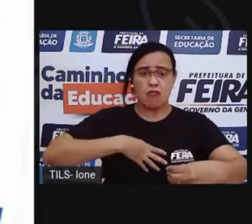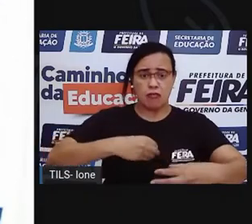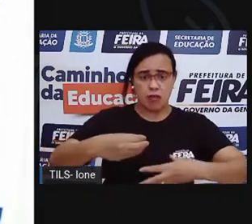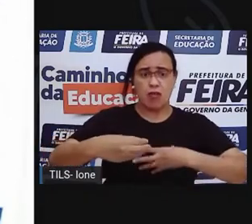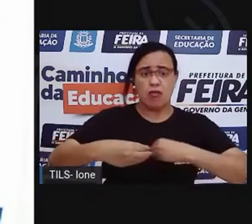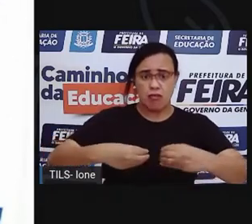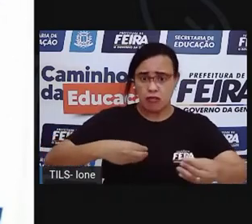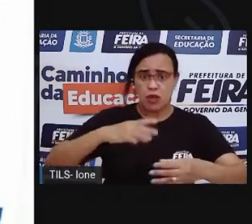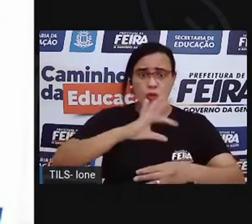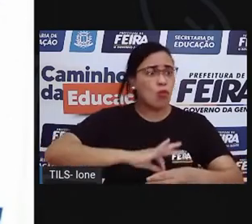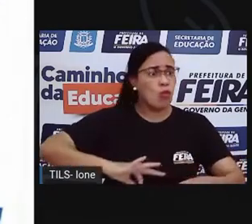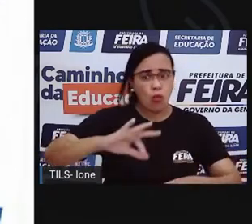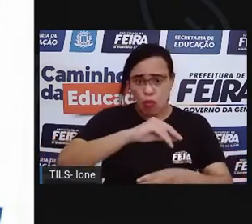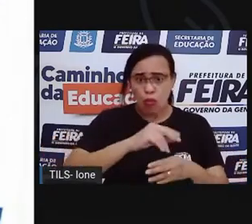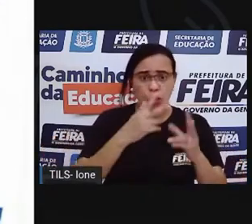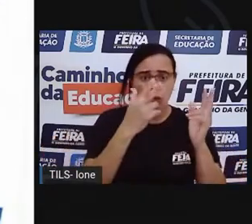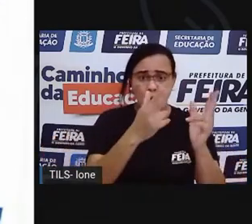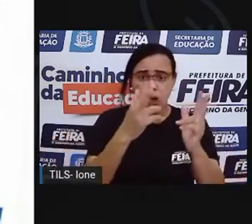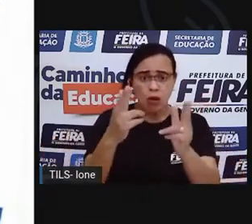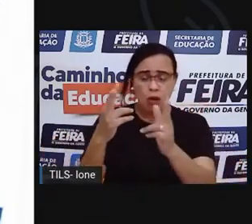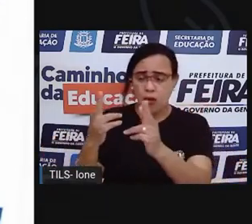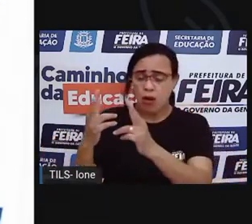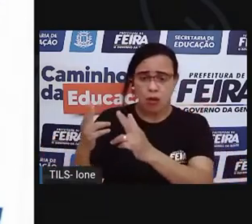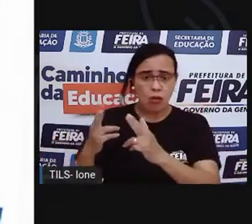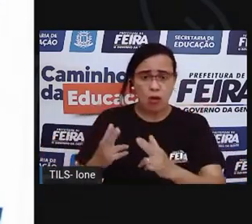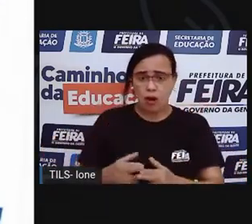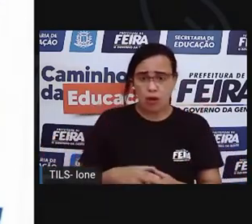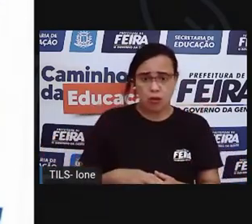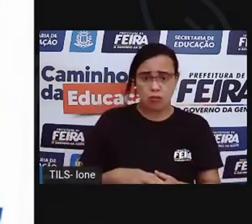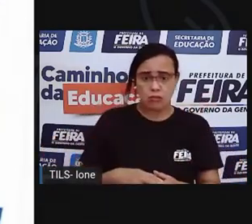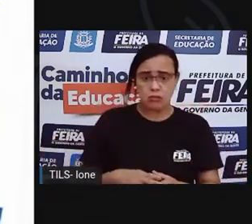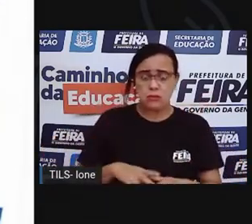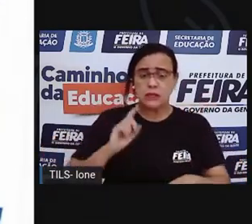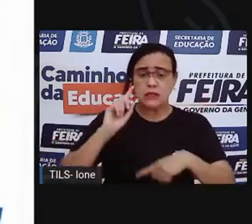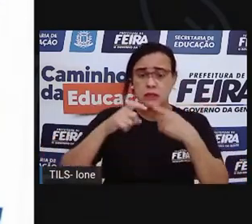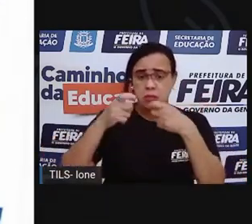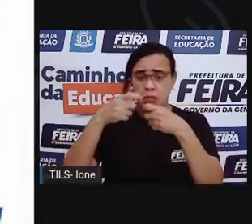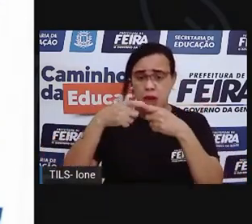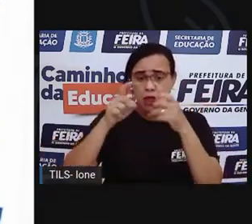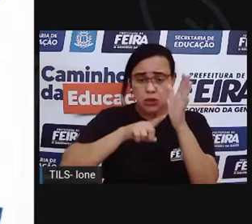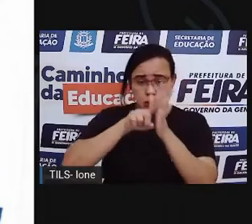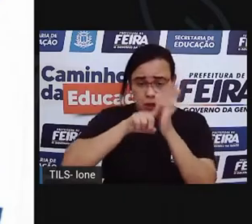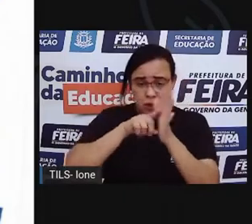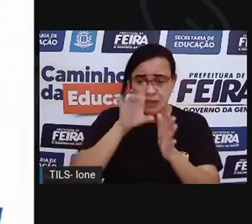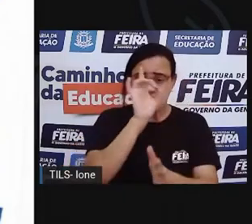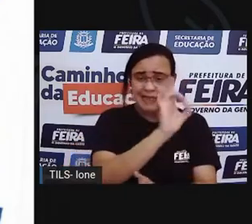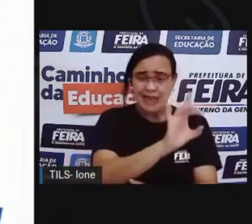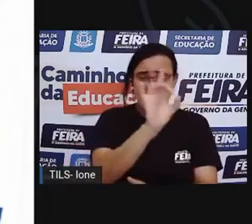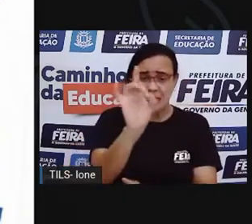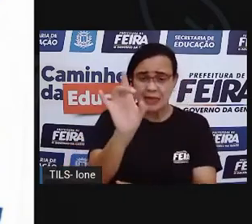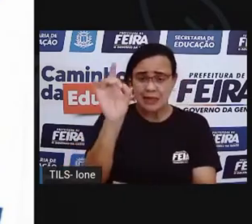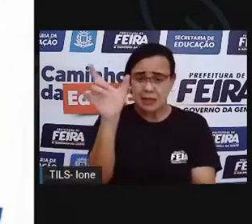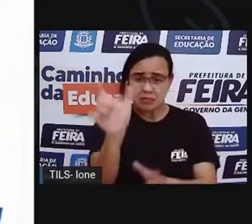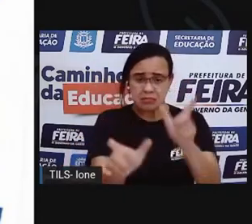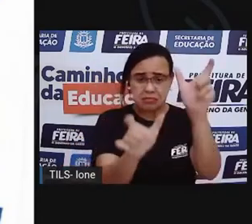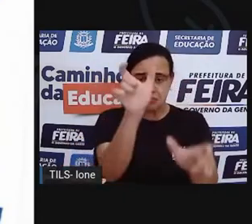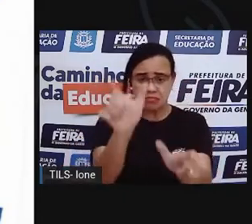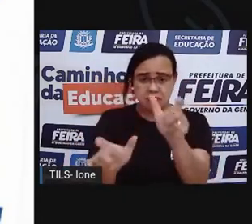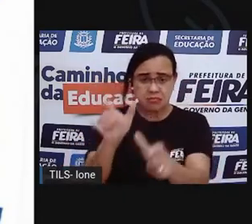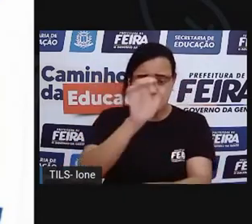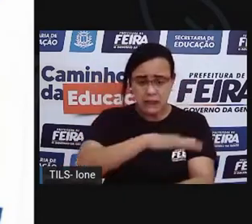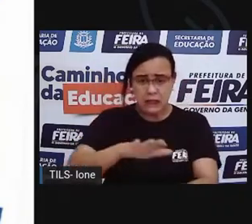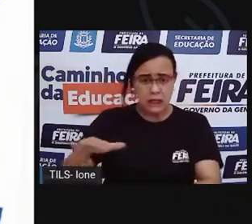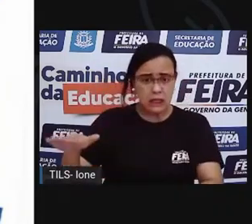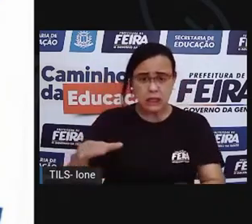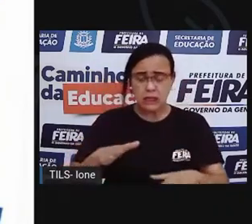quadrada. O médico, após examinar cada criança, dizia impressionado.